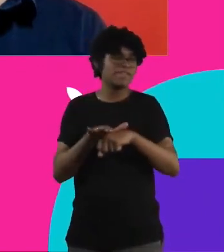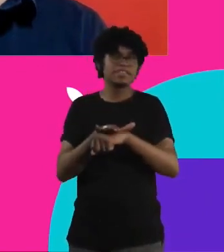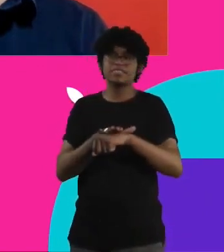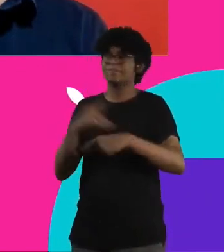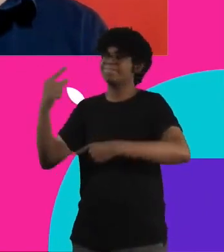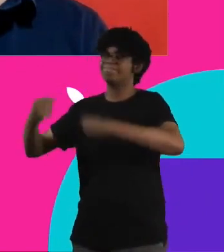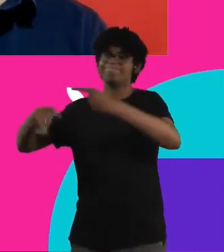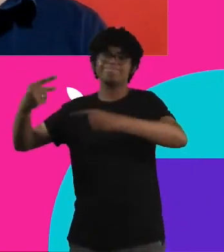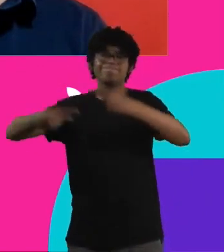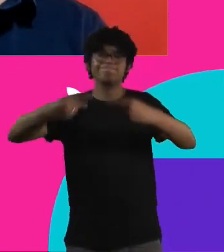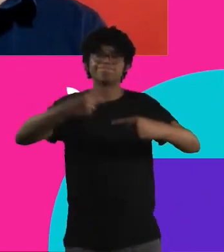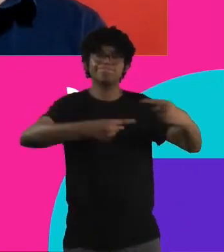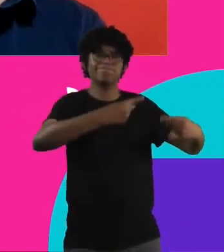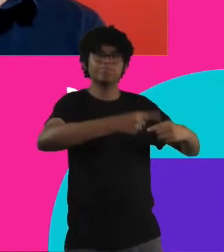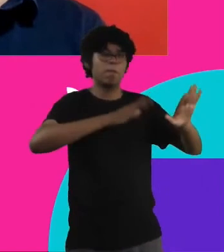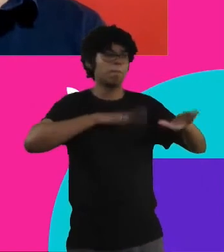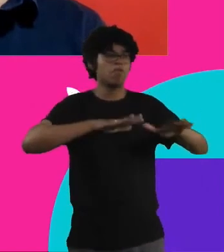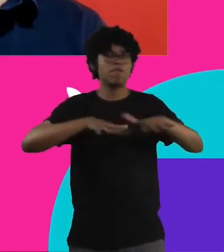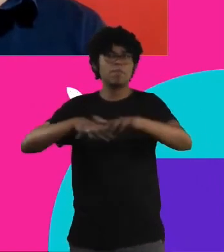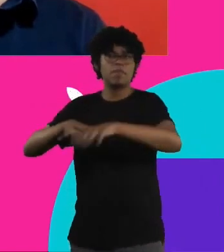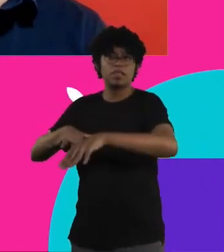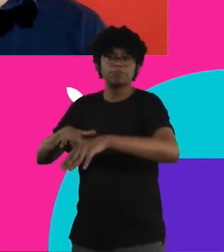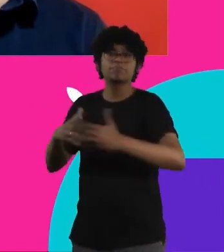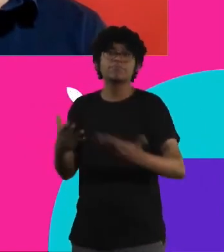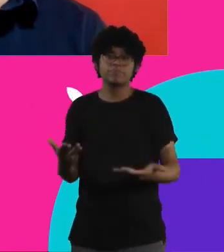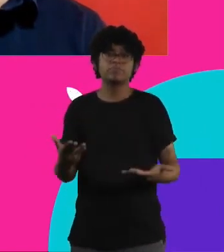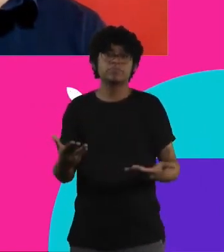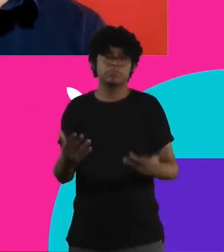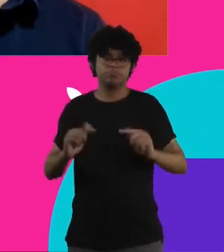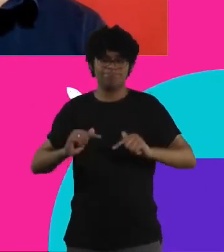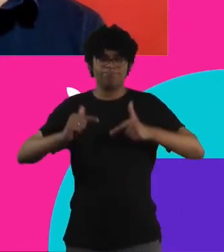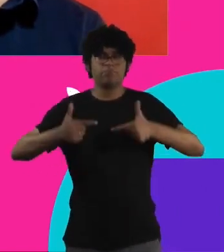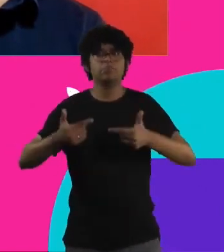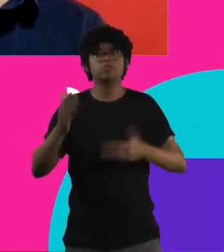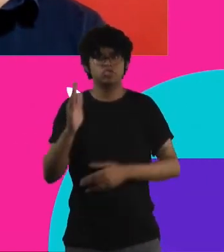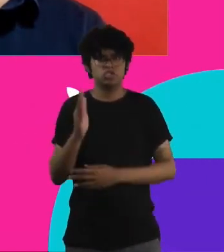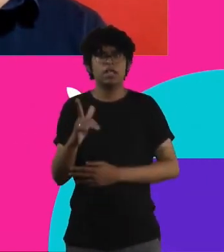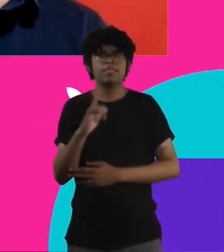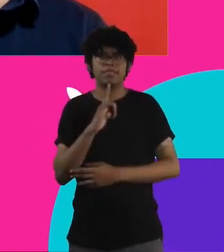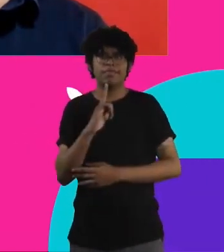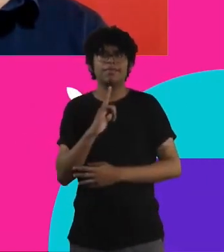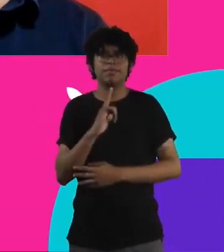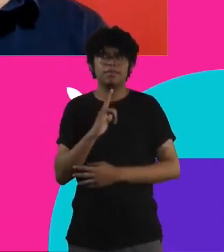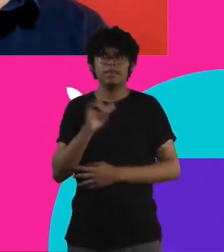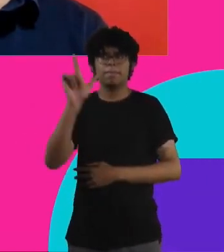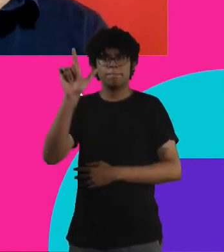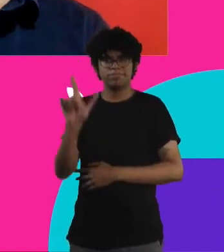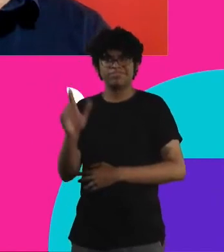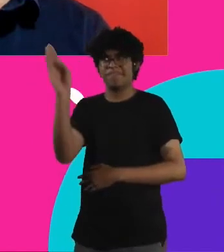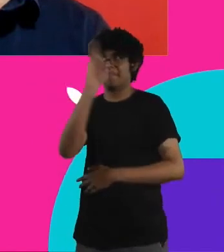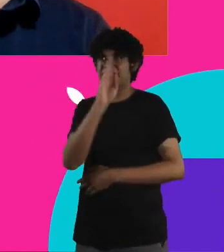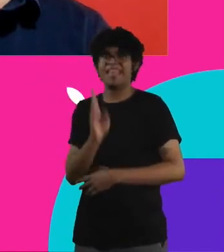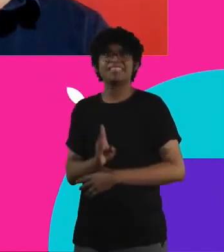movimentos que estão atuando né como você mesmo falou já existem vários nomes dentro aqui do Brasil